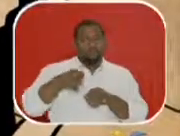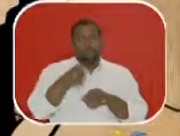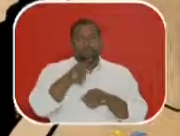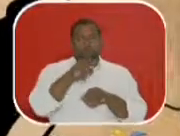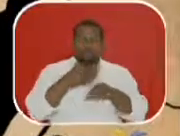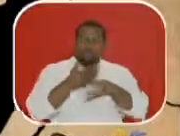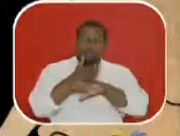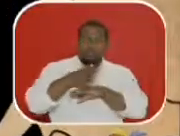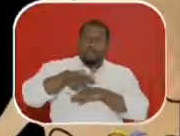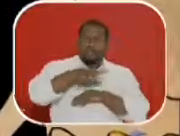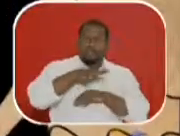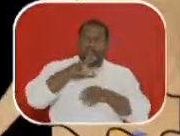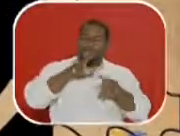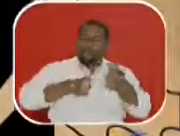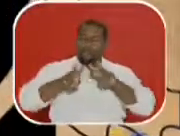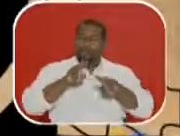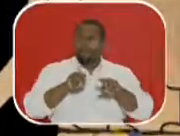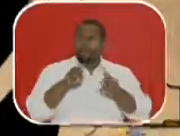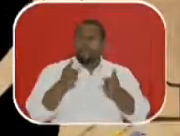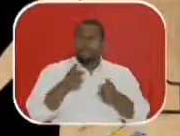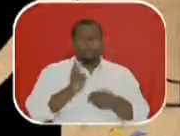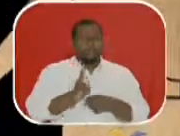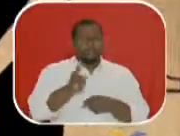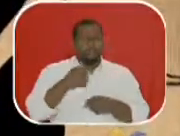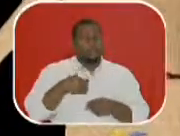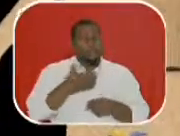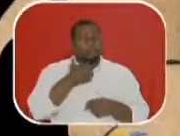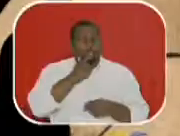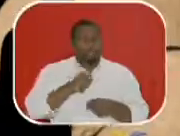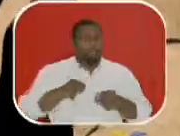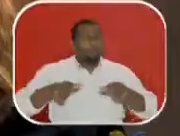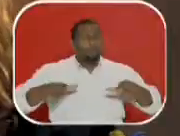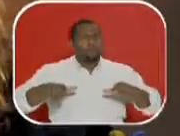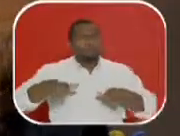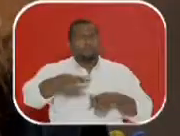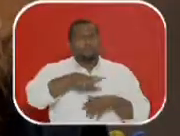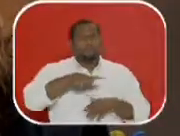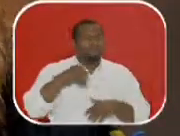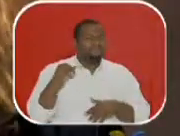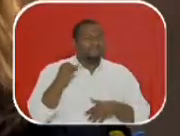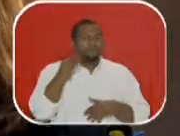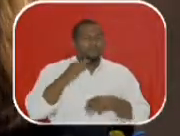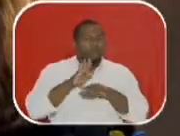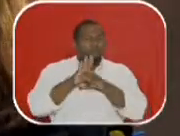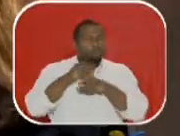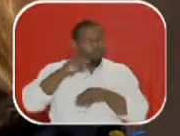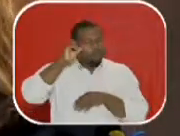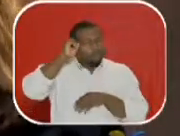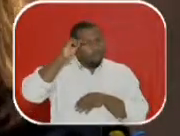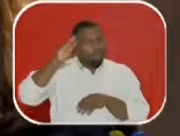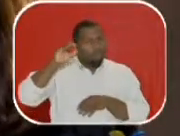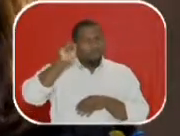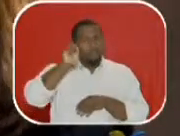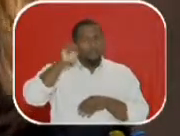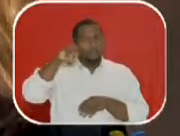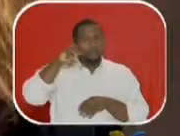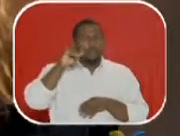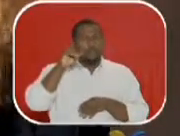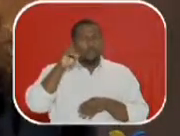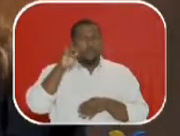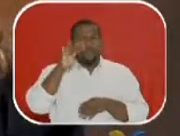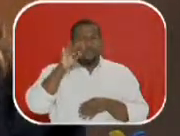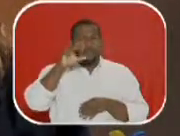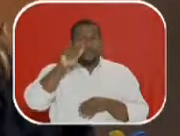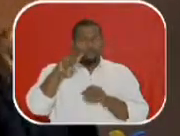audiovisual, muito embora a gente esteja sempre garantindo um espaço fundamental para a semiótica que vem do teatro,